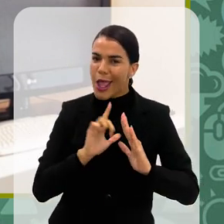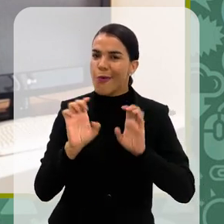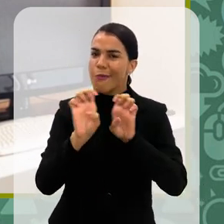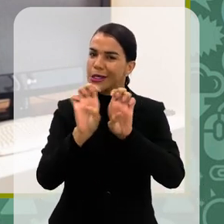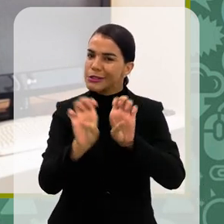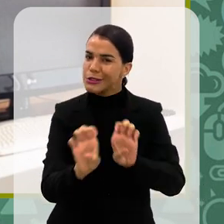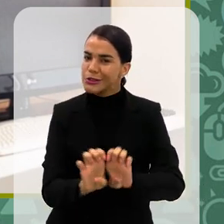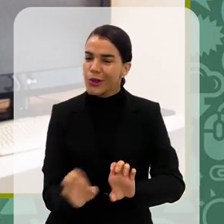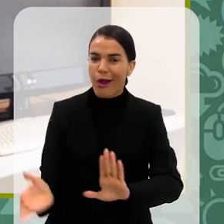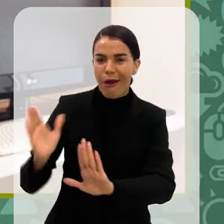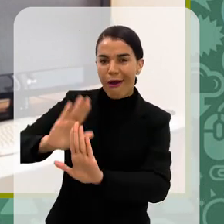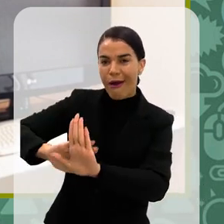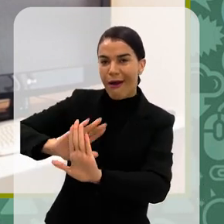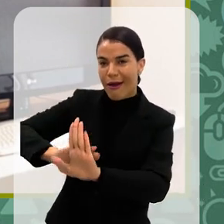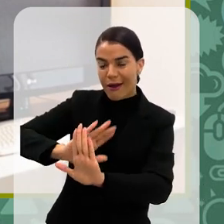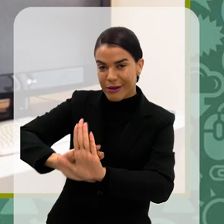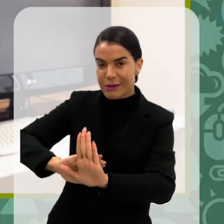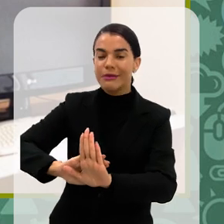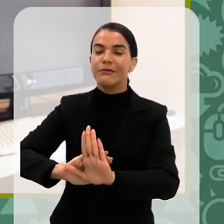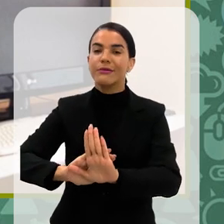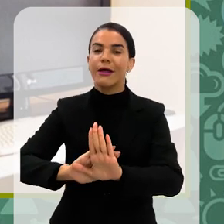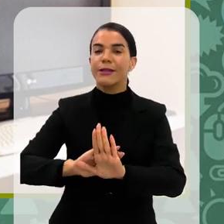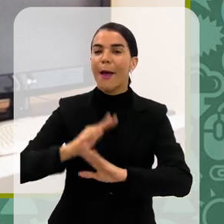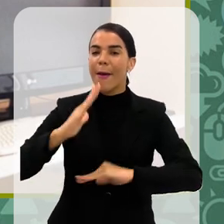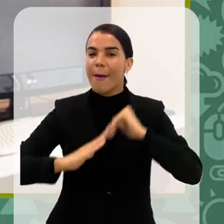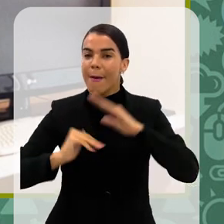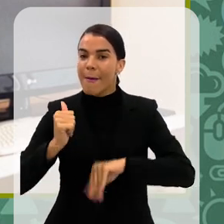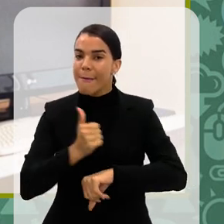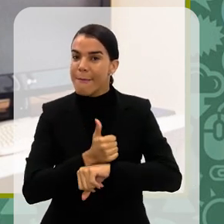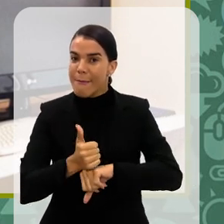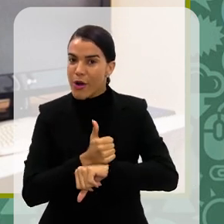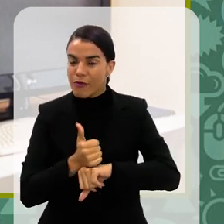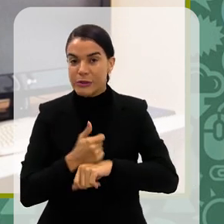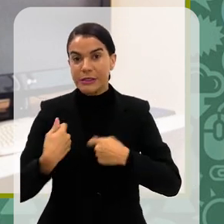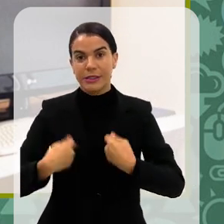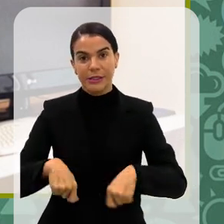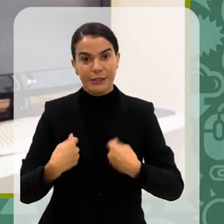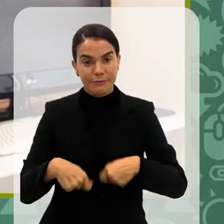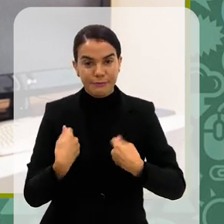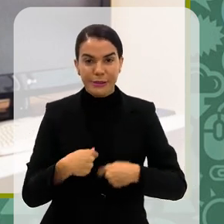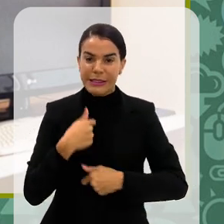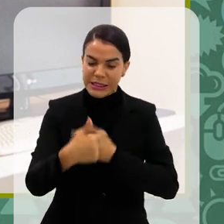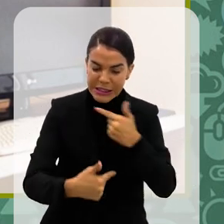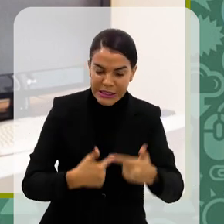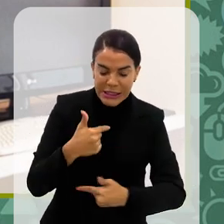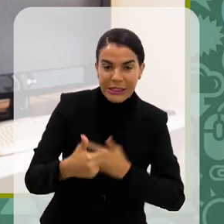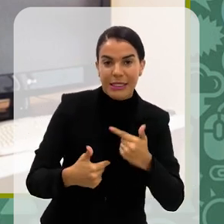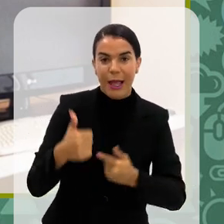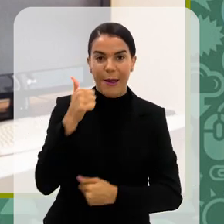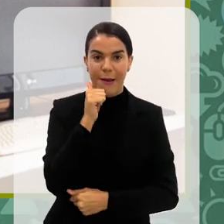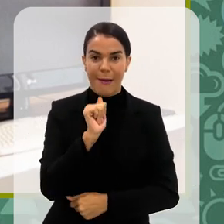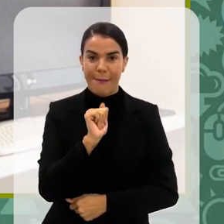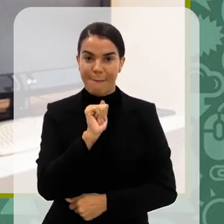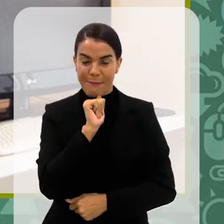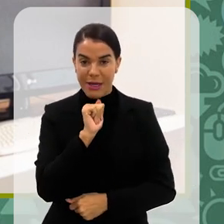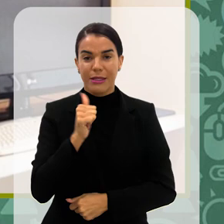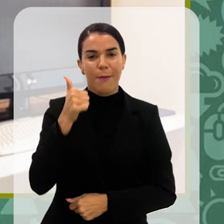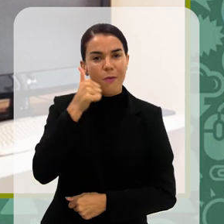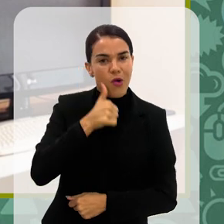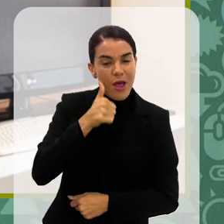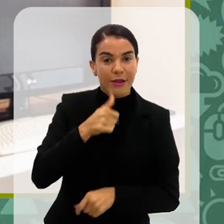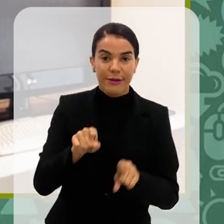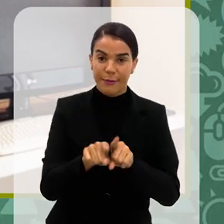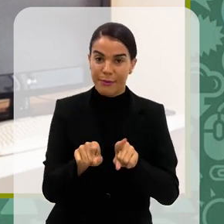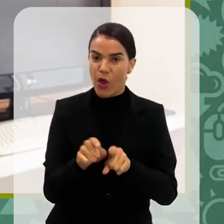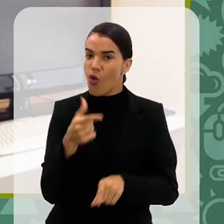estrutura por trás da profissão que demanda muito da mulher e que nem sempre é visto